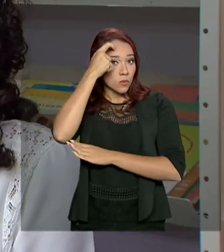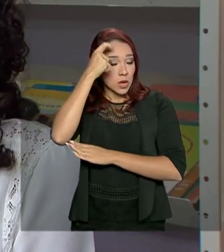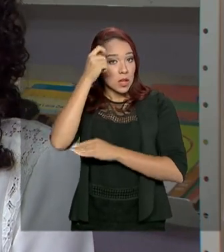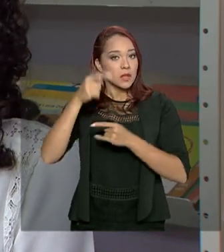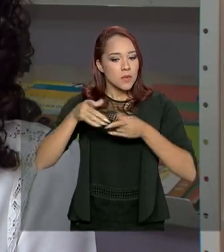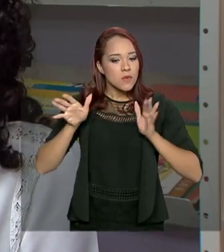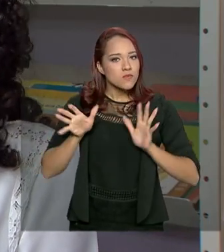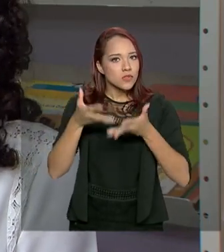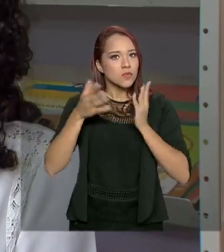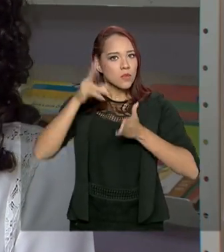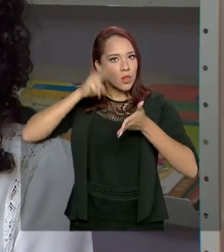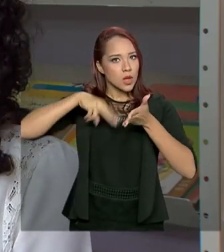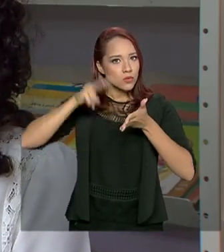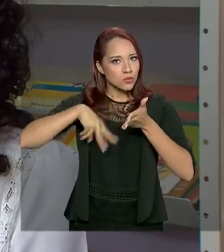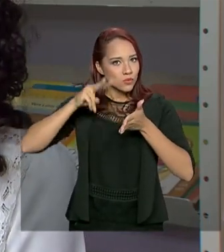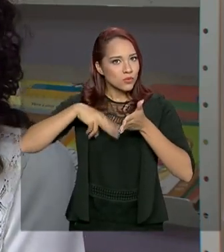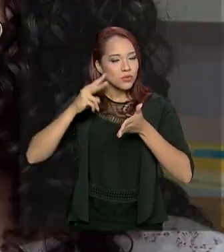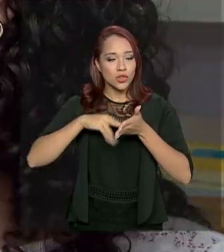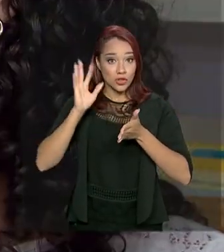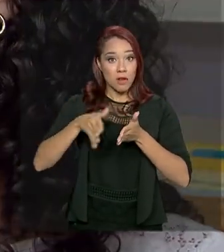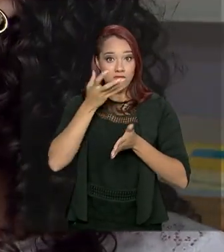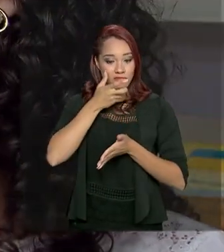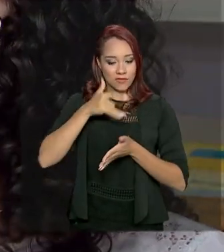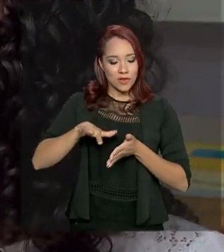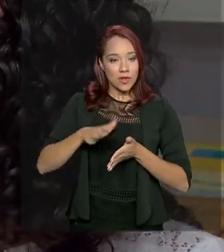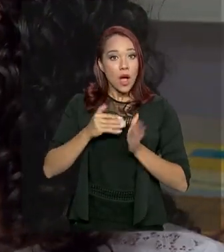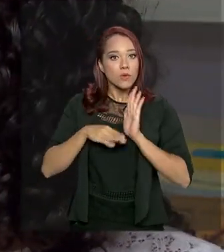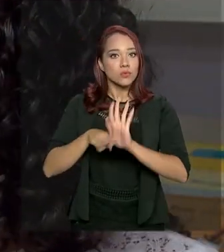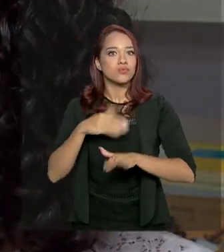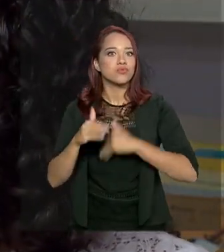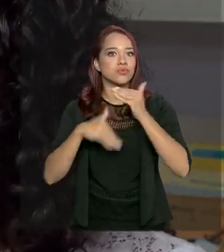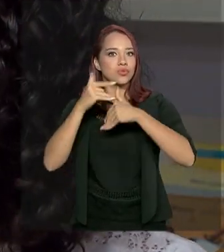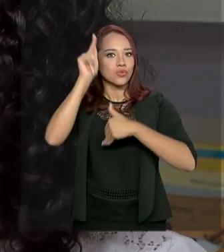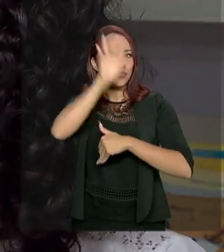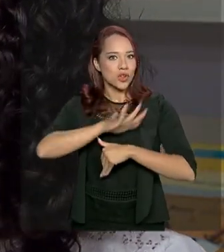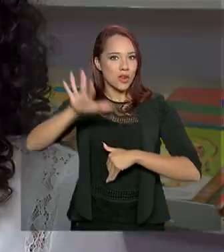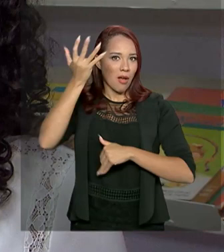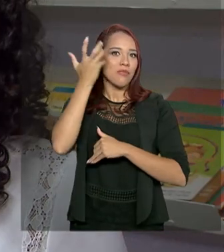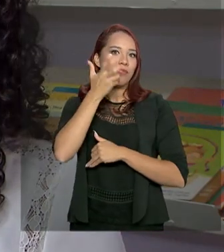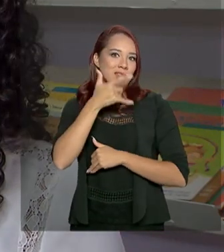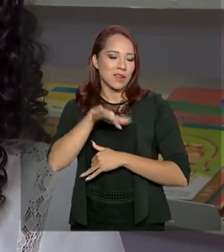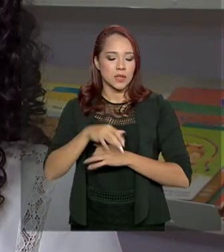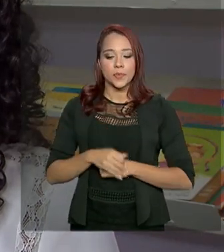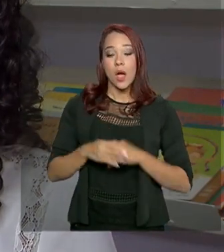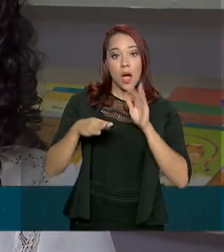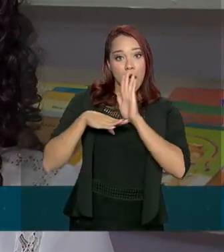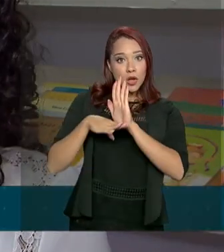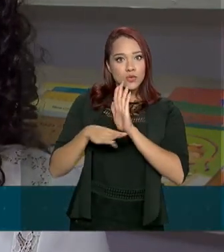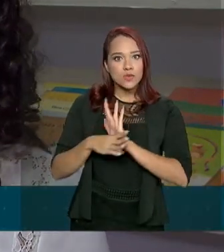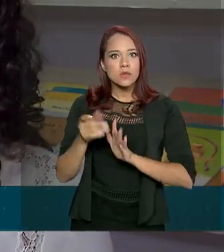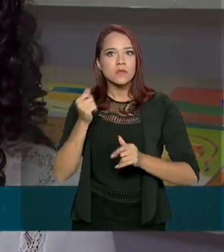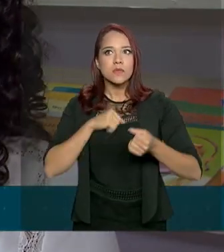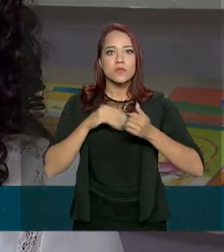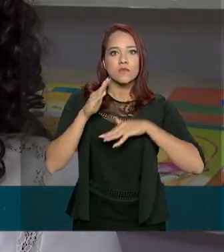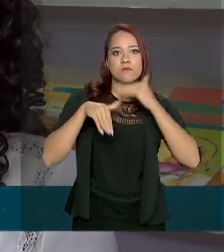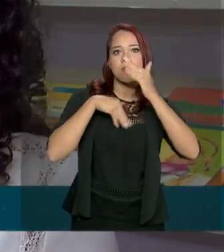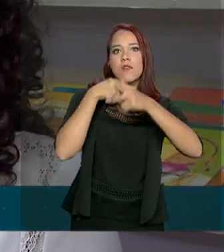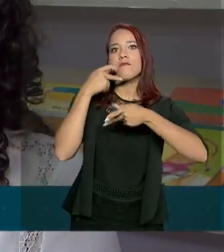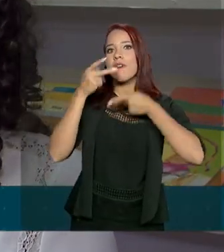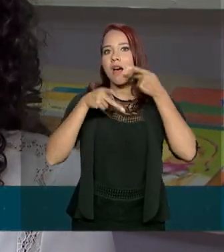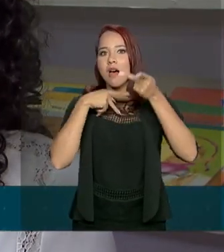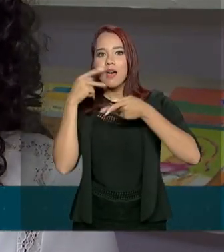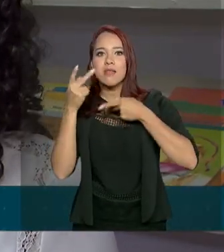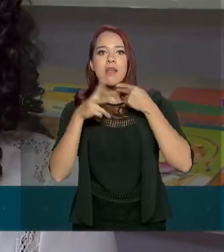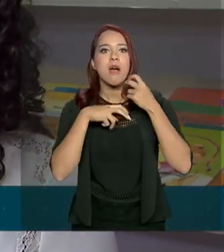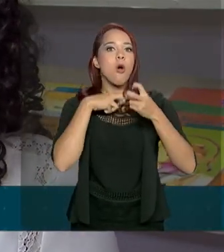estímulo à leitura, desde cedo, contribui para o desenvolvimento geral da criança. Ajuda na perspectiva de desenvolver a fala, a